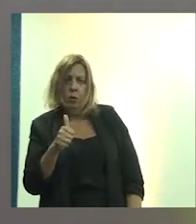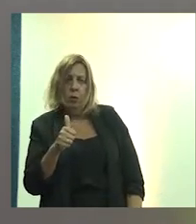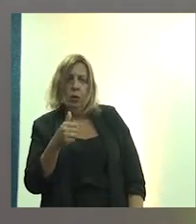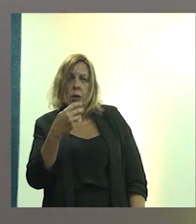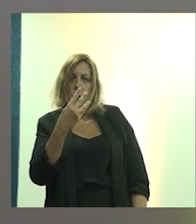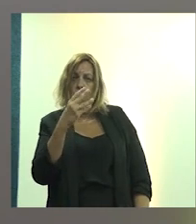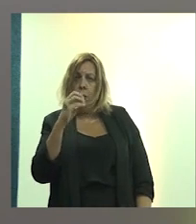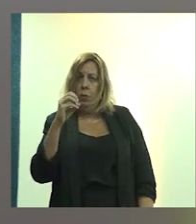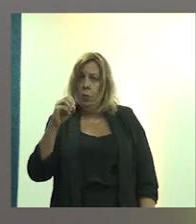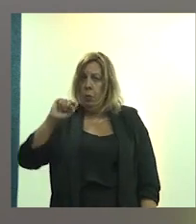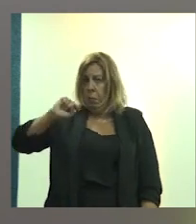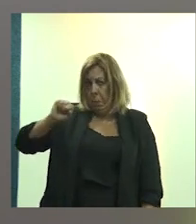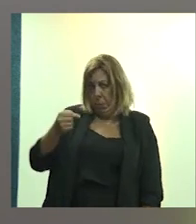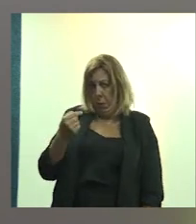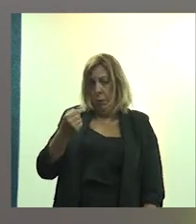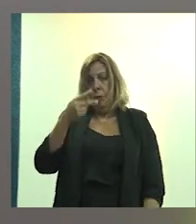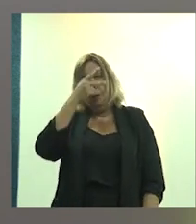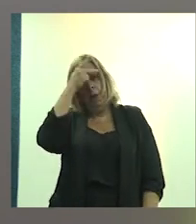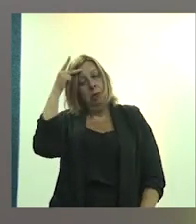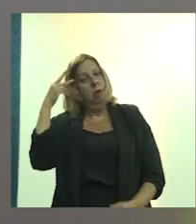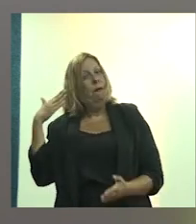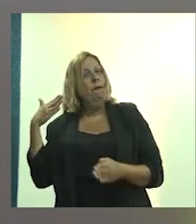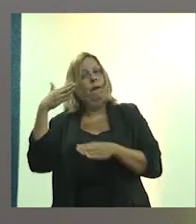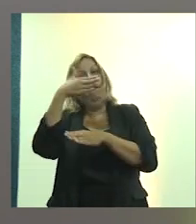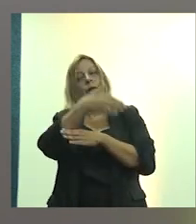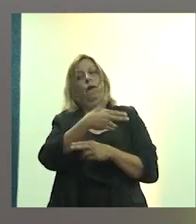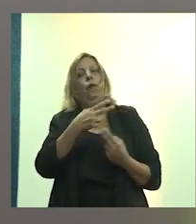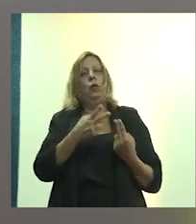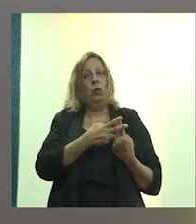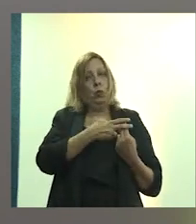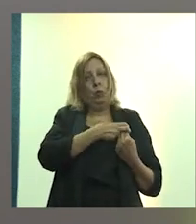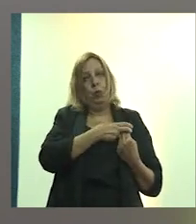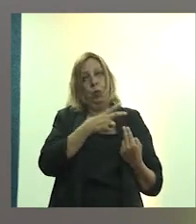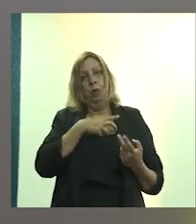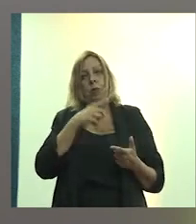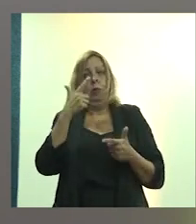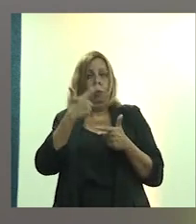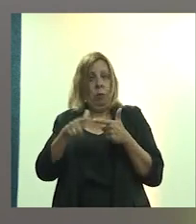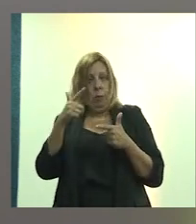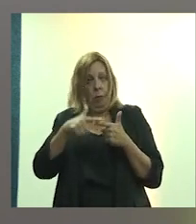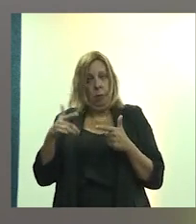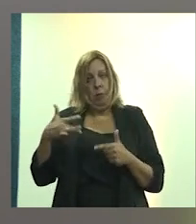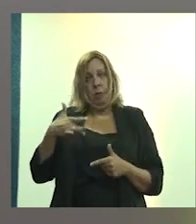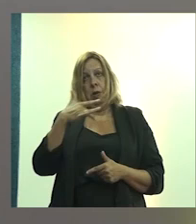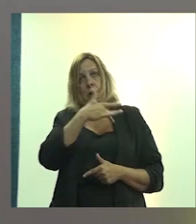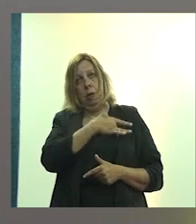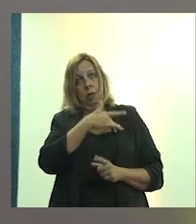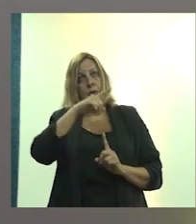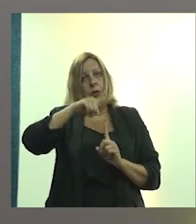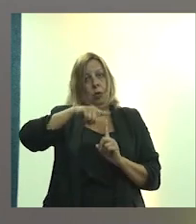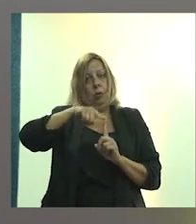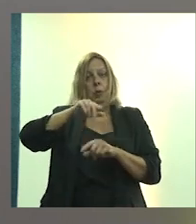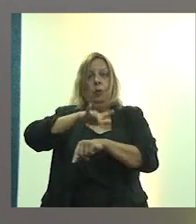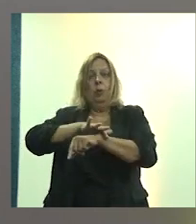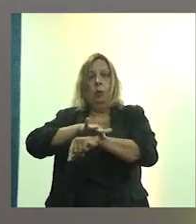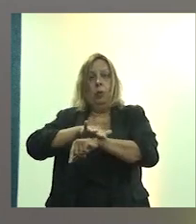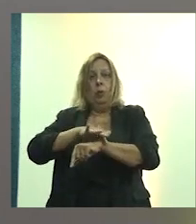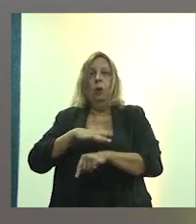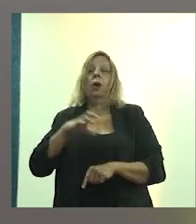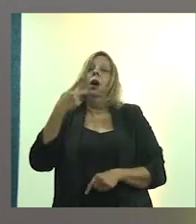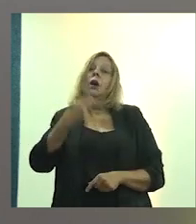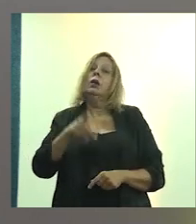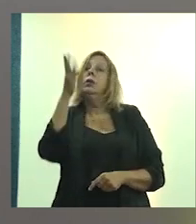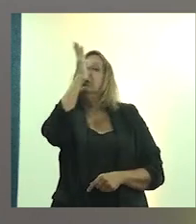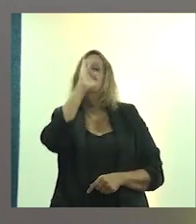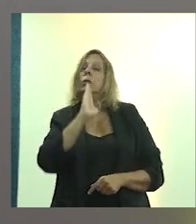pessoas deram entrada no SUS com esse tipo de doença. No Brasil, morrem cerca de